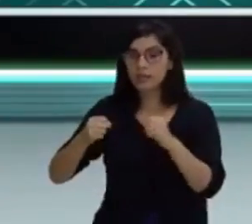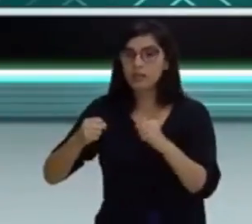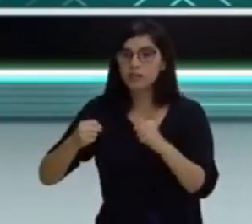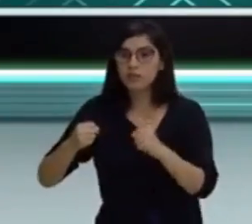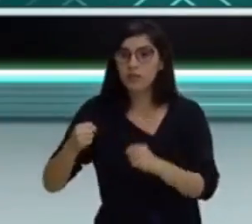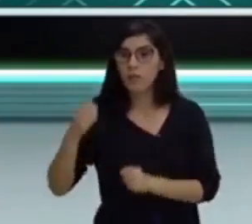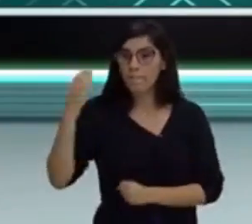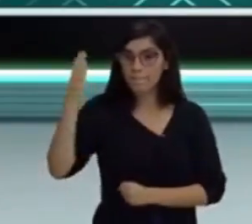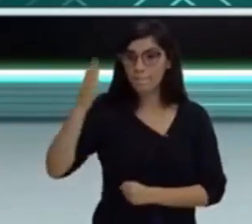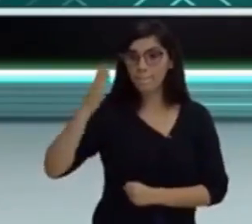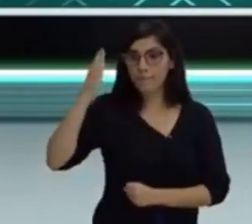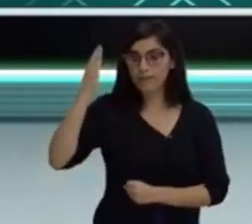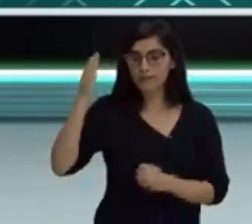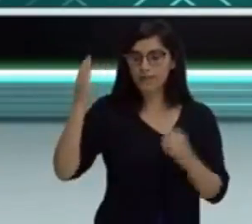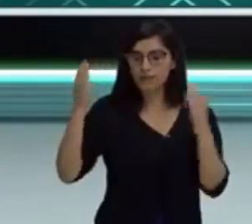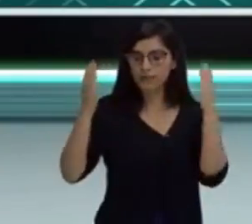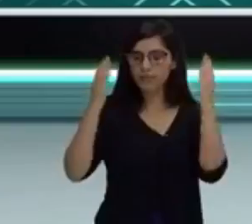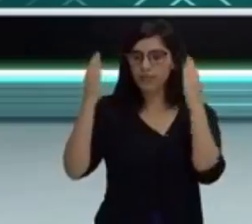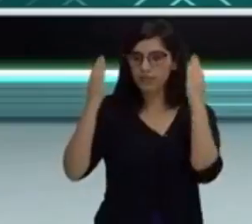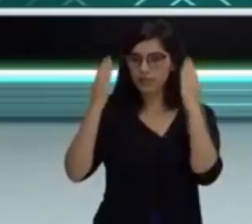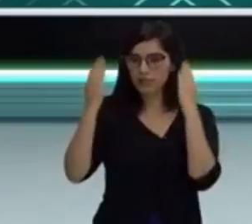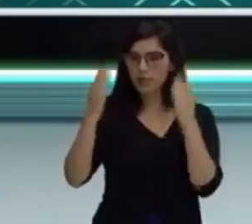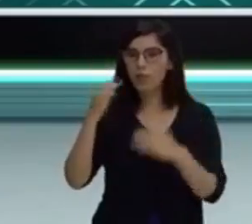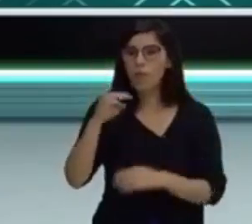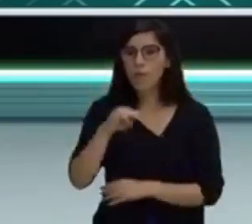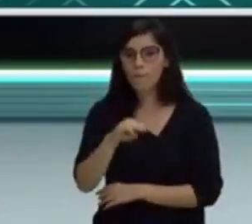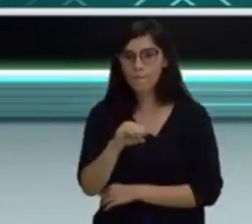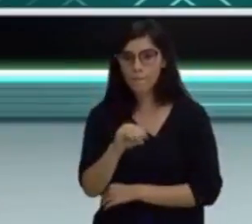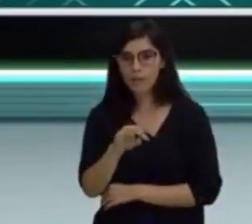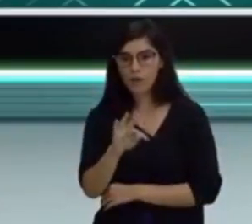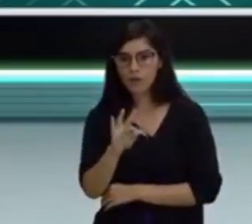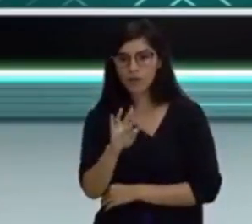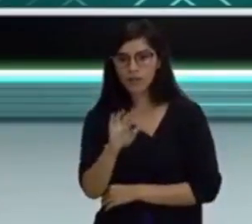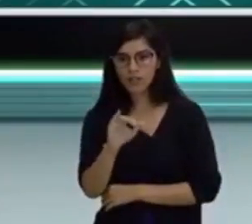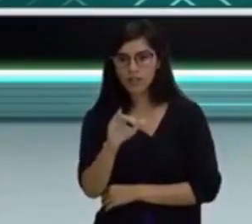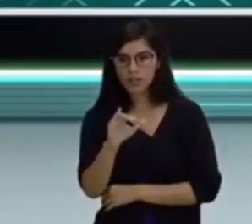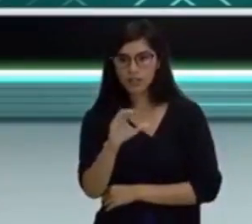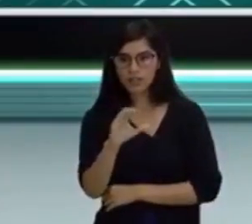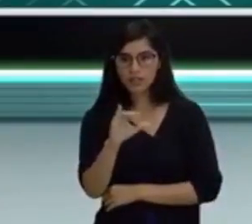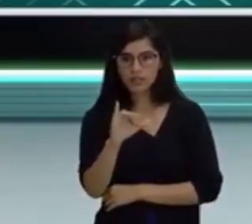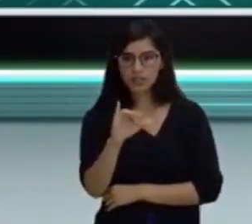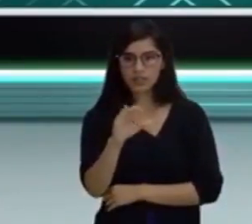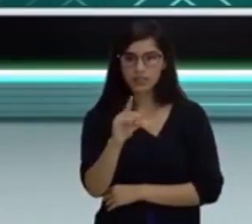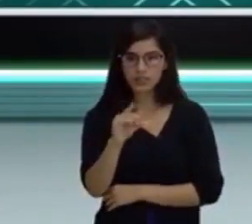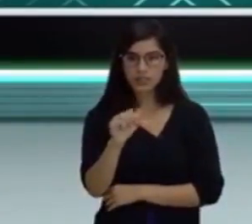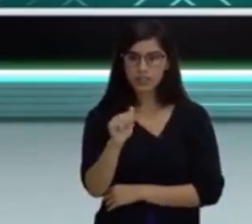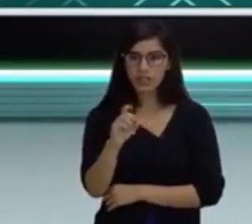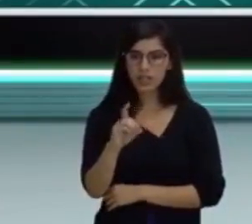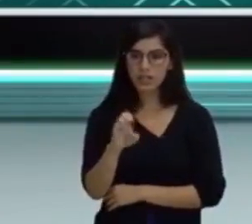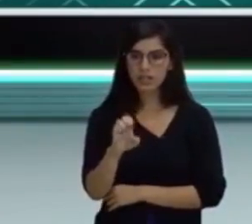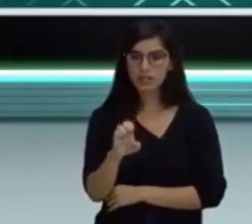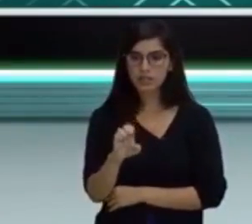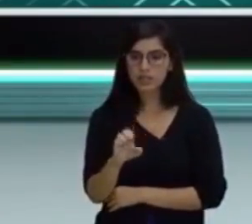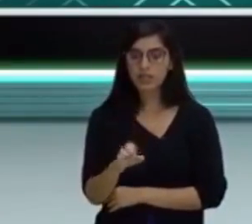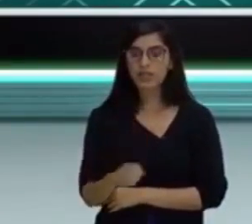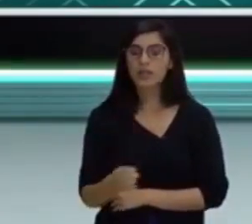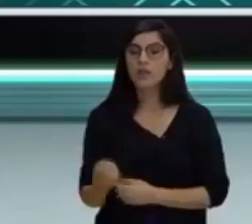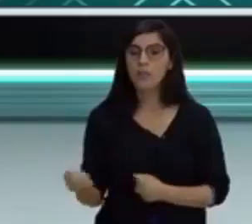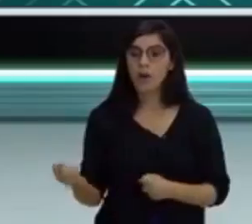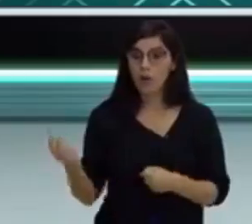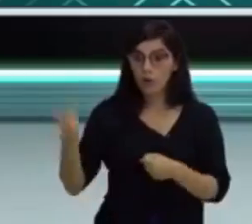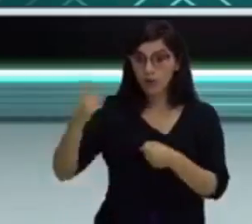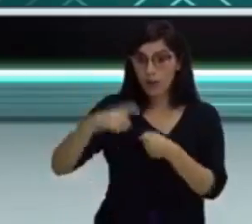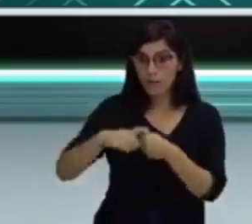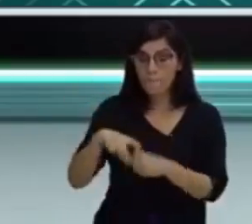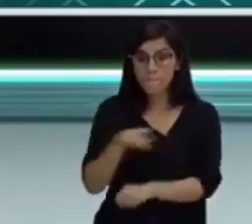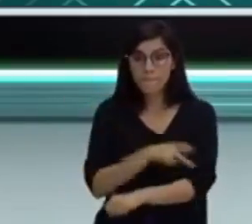pedagoga, que foi a professora Lucilene Albuquerque Ferreira, que falou a respeito da psicomotricidade, da importância, né,